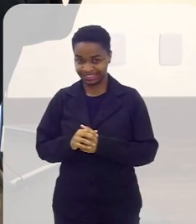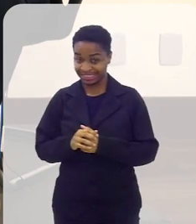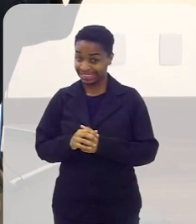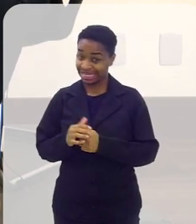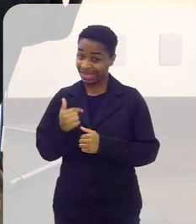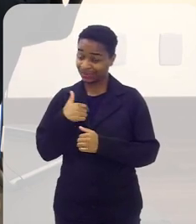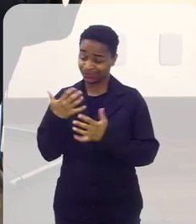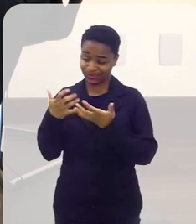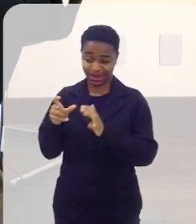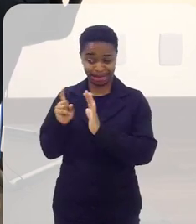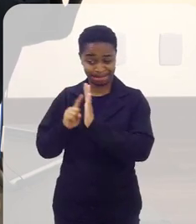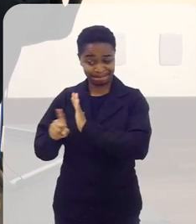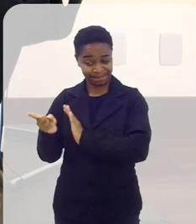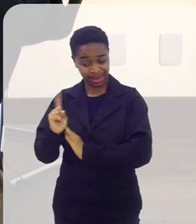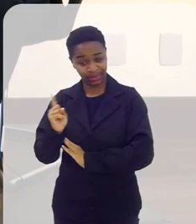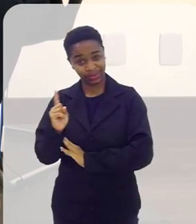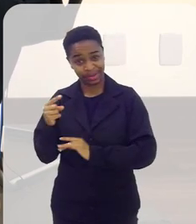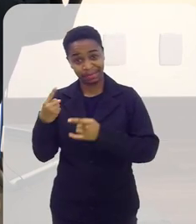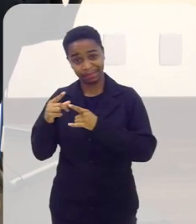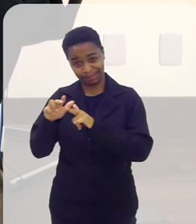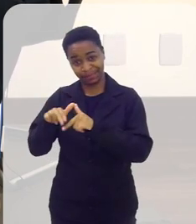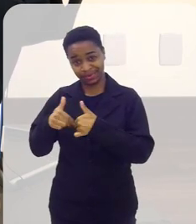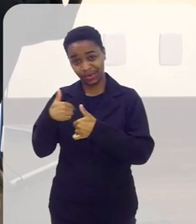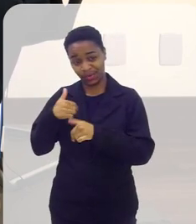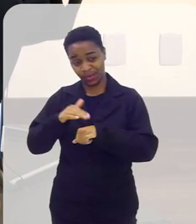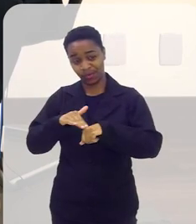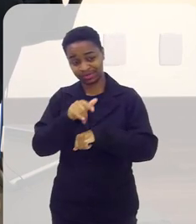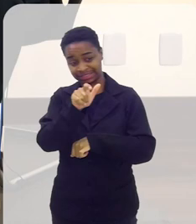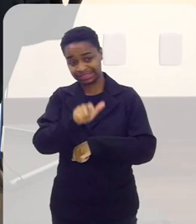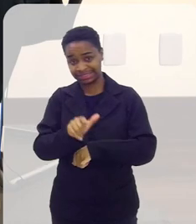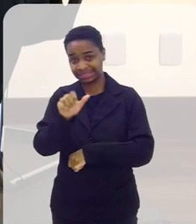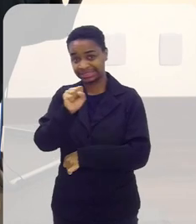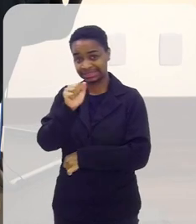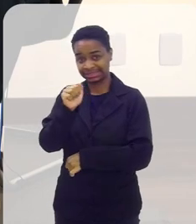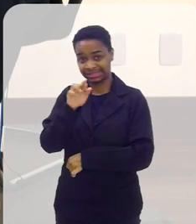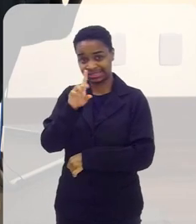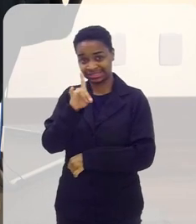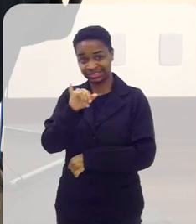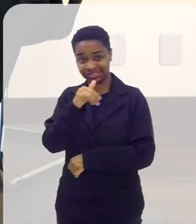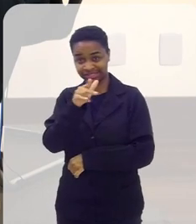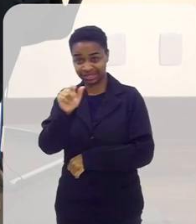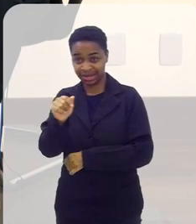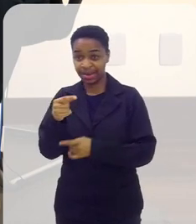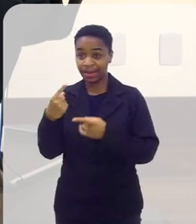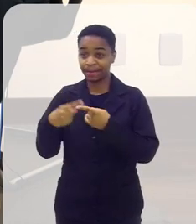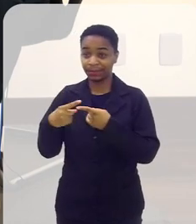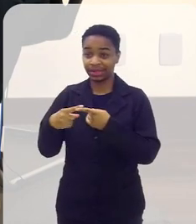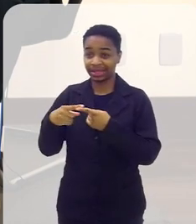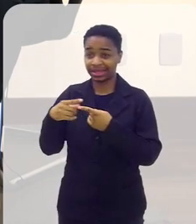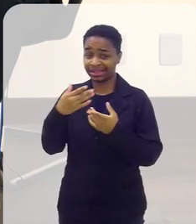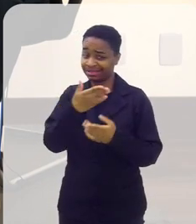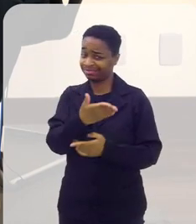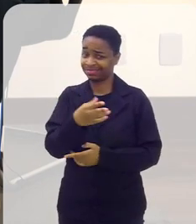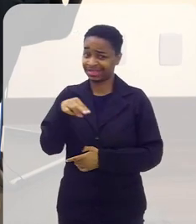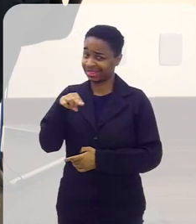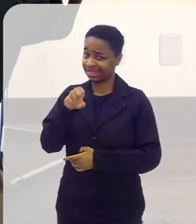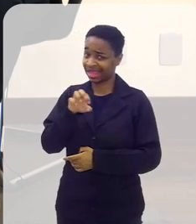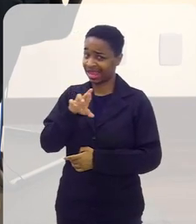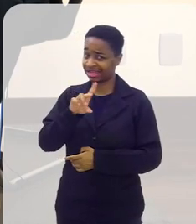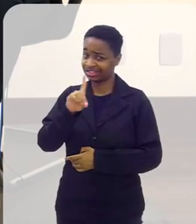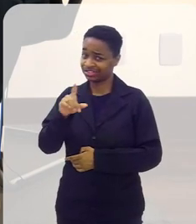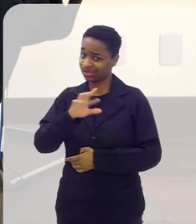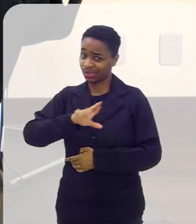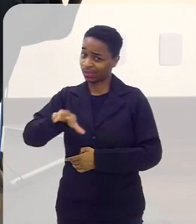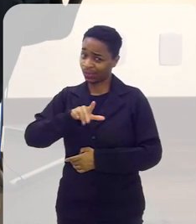eu ia até não fazer a pergunta depois que eu comecei com sardinha porque eu vou falar com você de nerd não tem nada